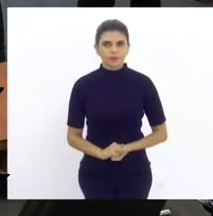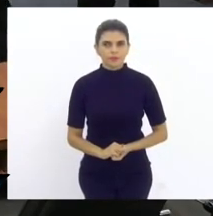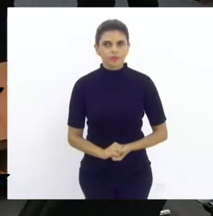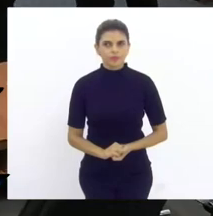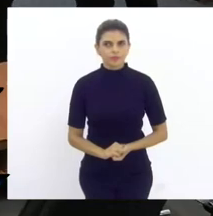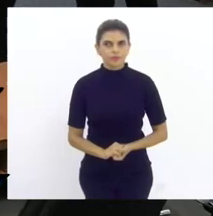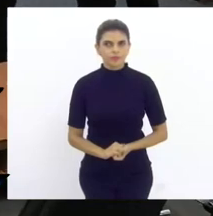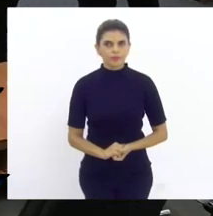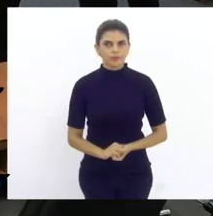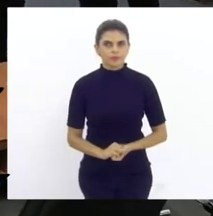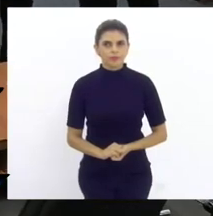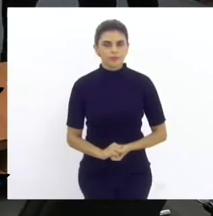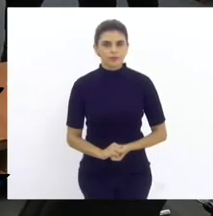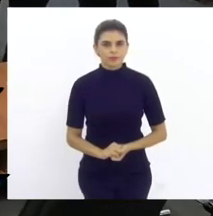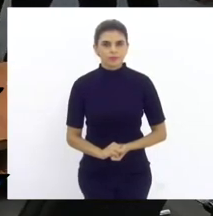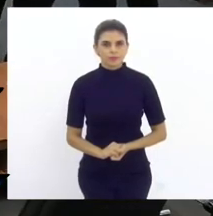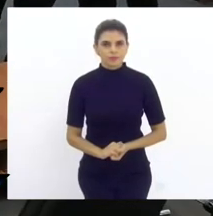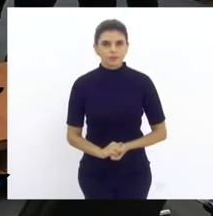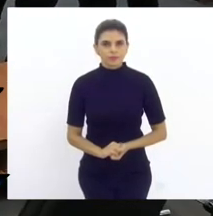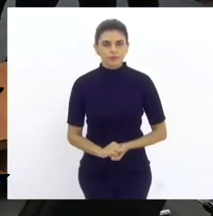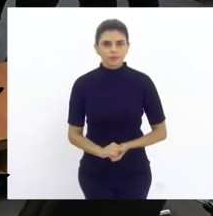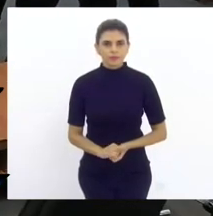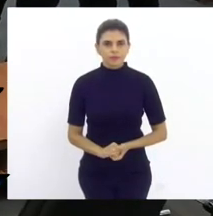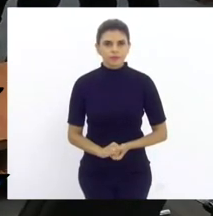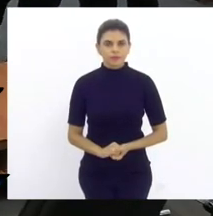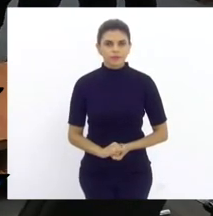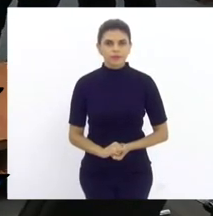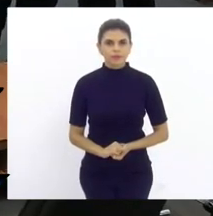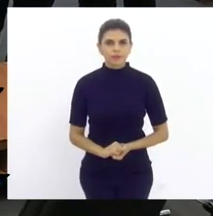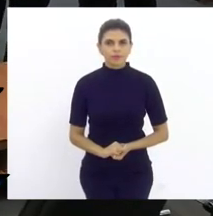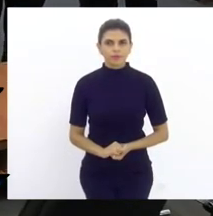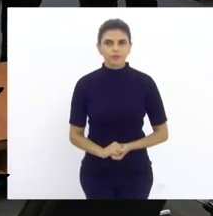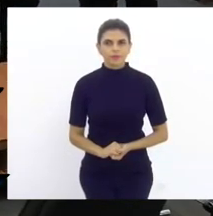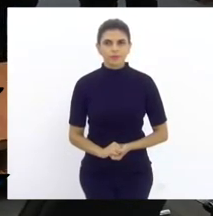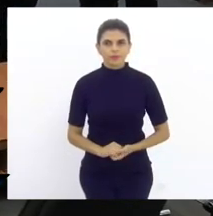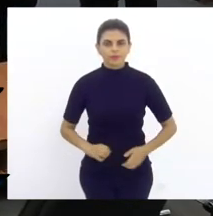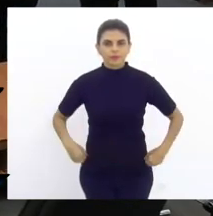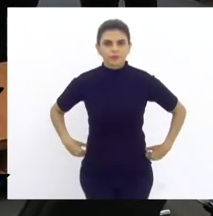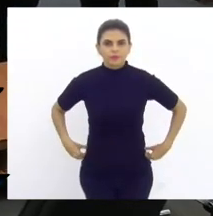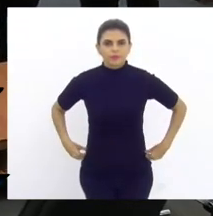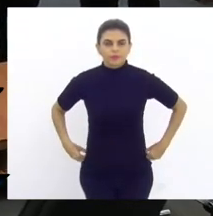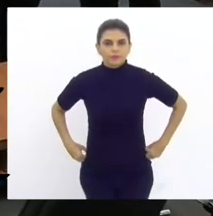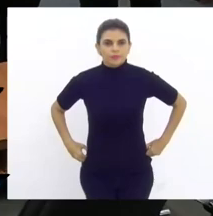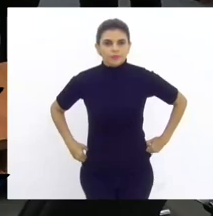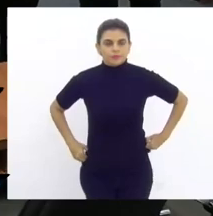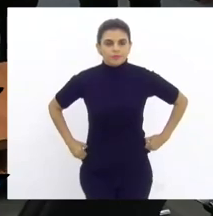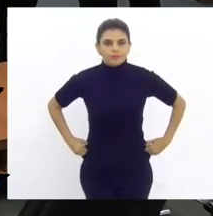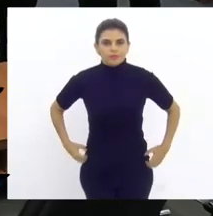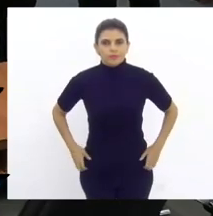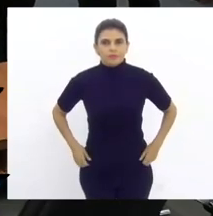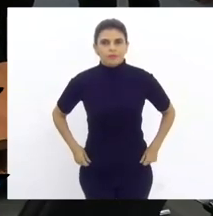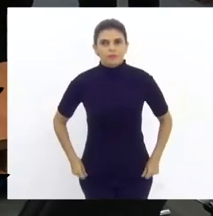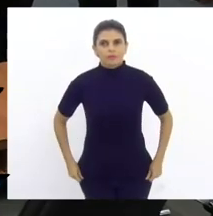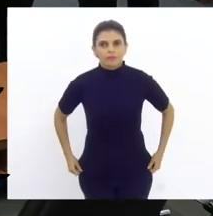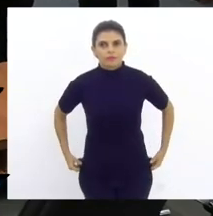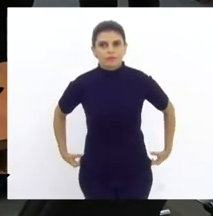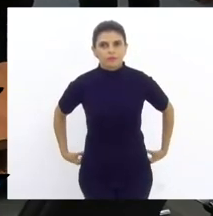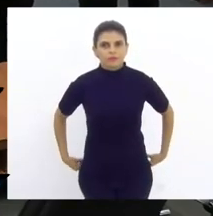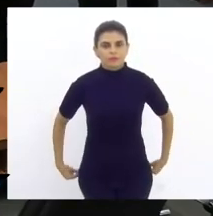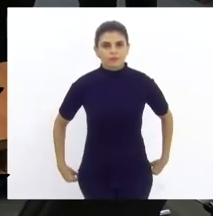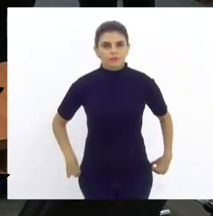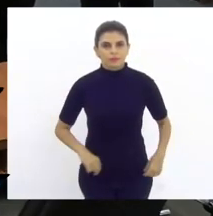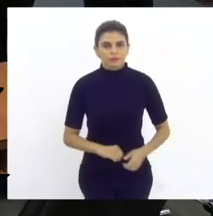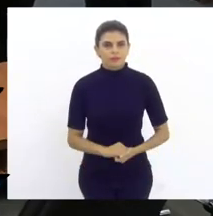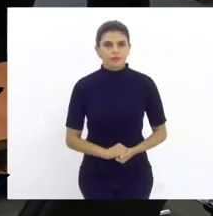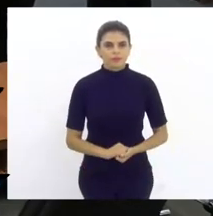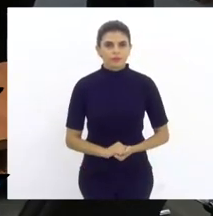trocar? Não tem medo. Ele que manda. Eu vou levar para o preenso. Ele pode primeiro que é... Ele fala primeiro ou sim, lá?